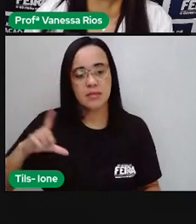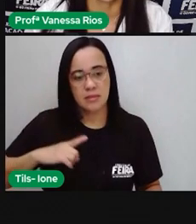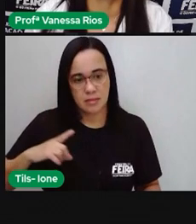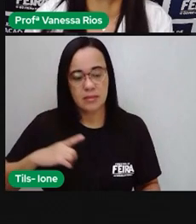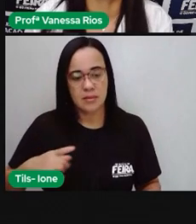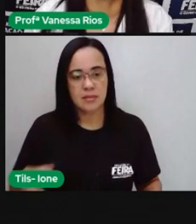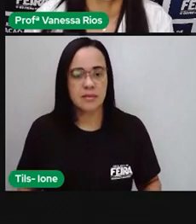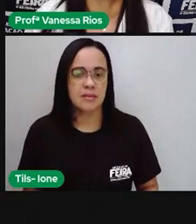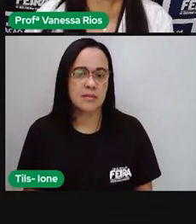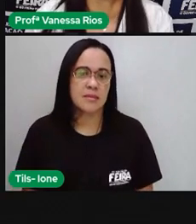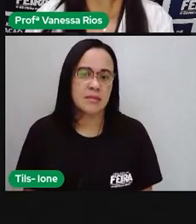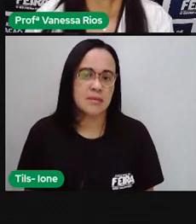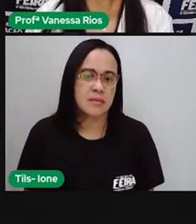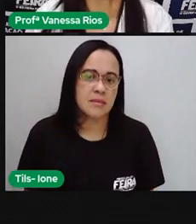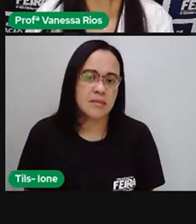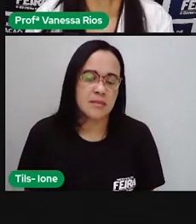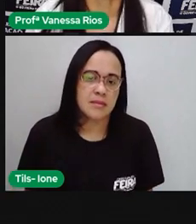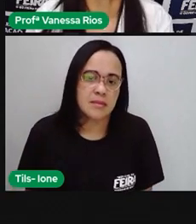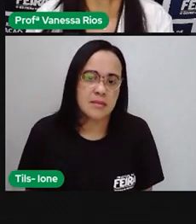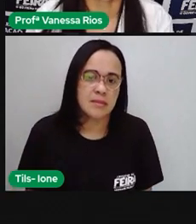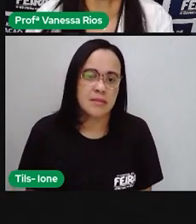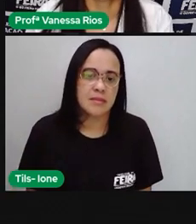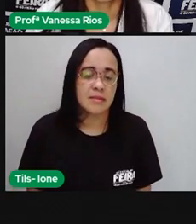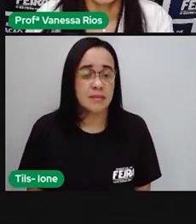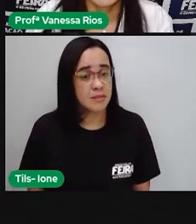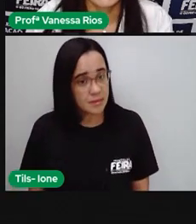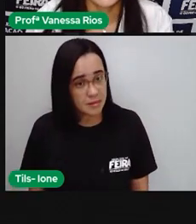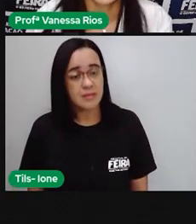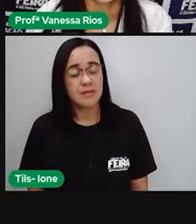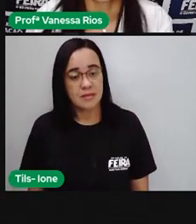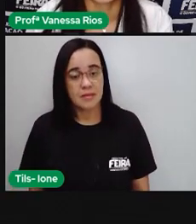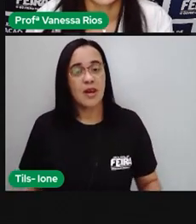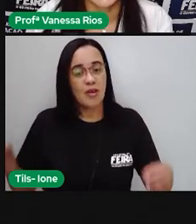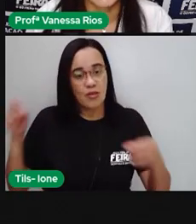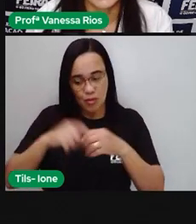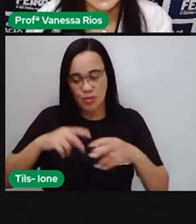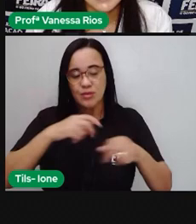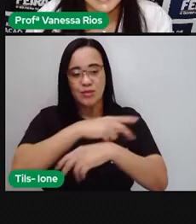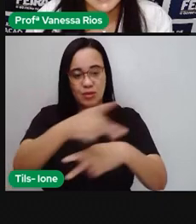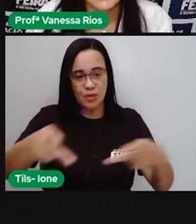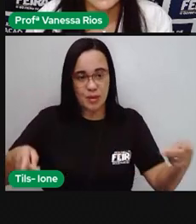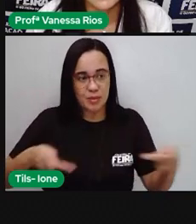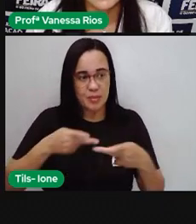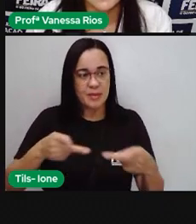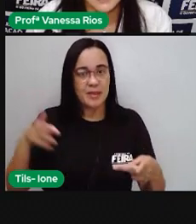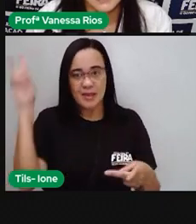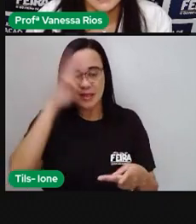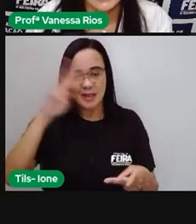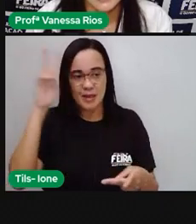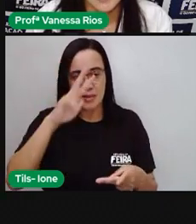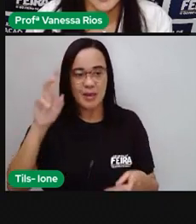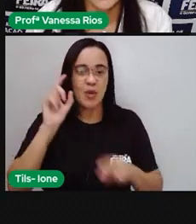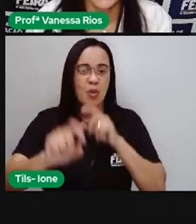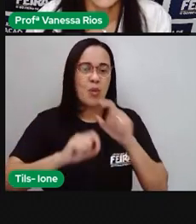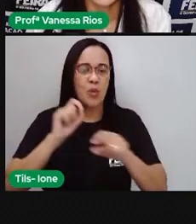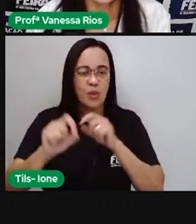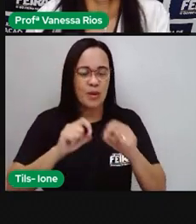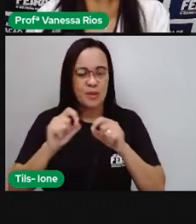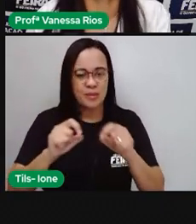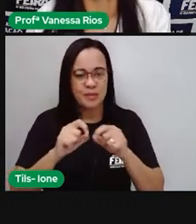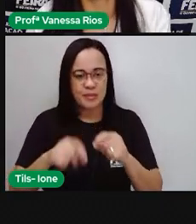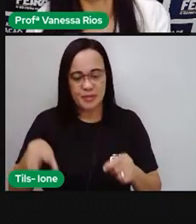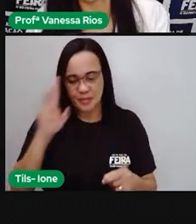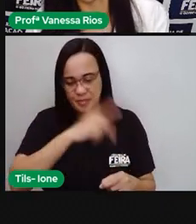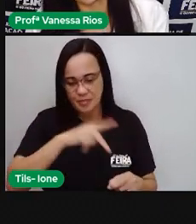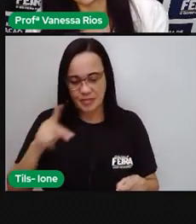E aí, a Pro voltou para a pizza. Hum, você lembra aí da pizza? E a Pro colocou que